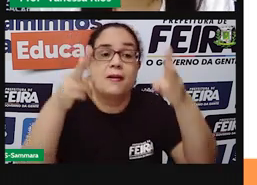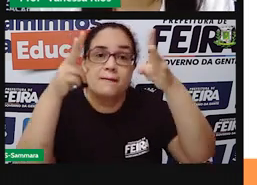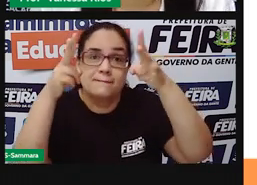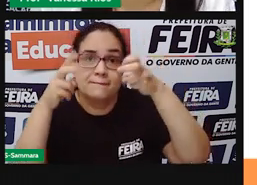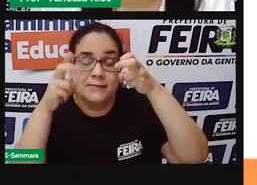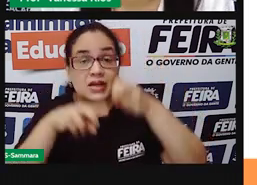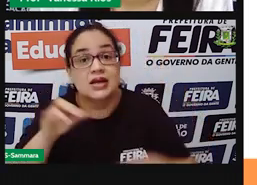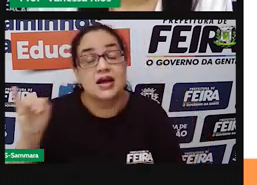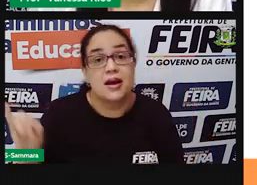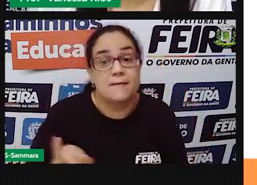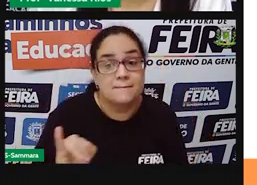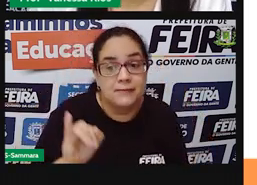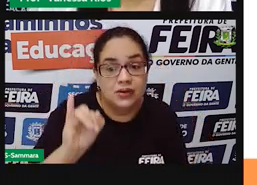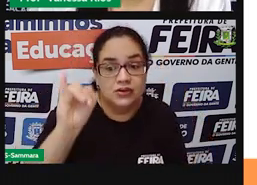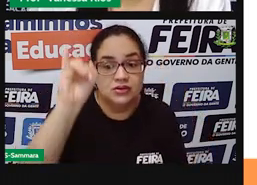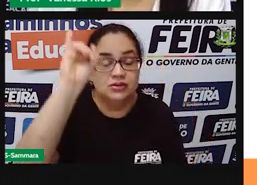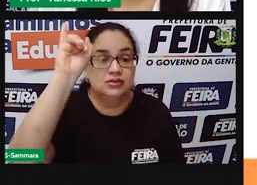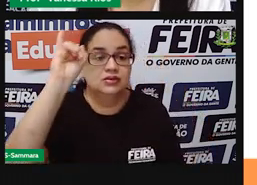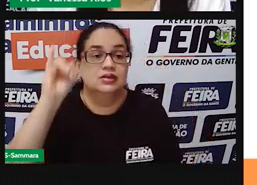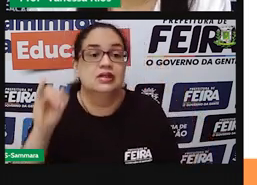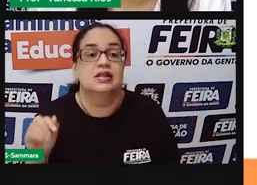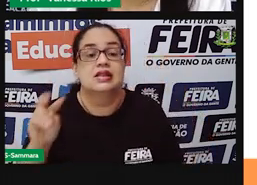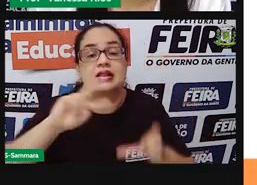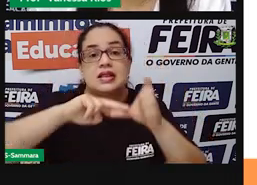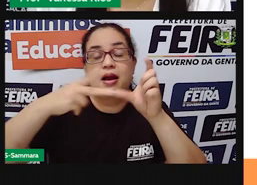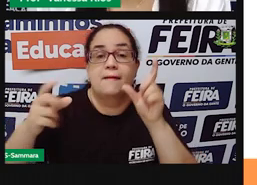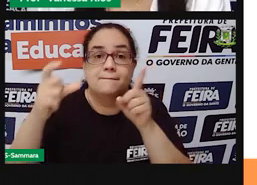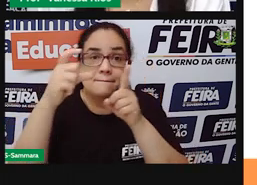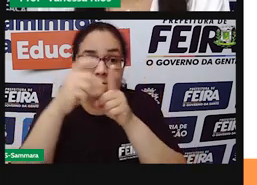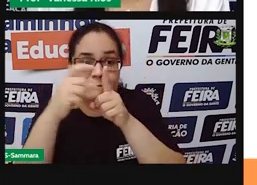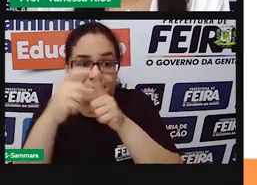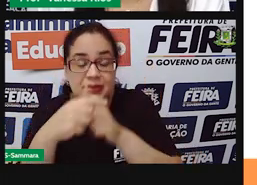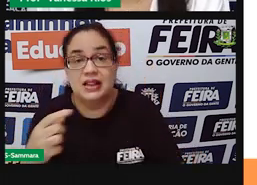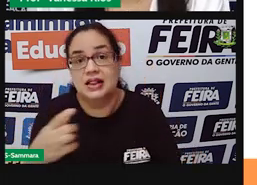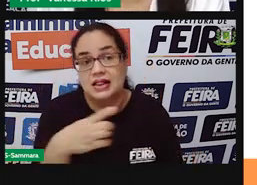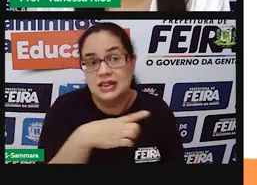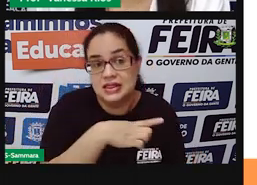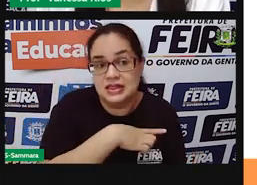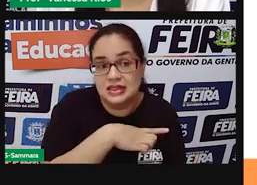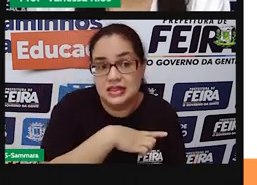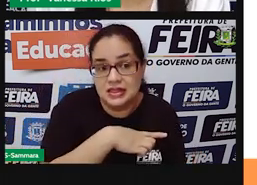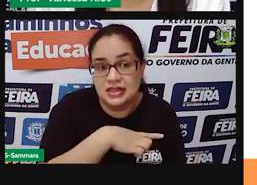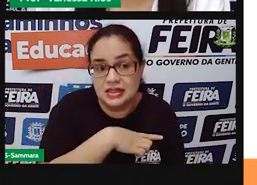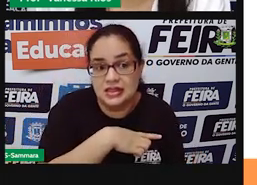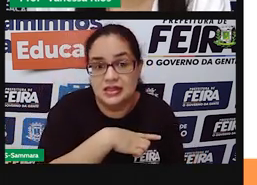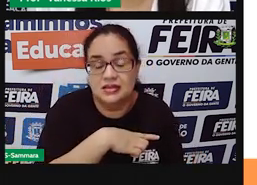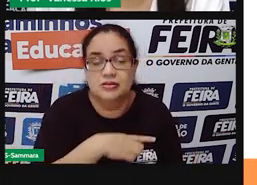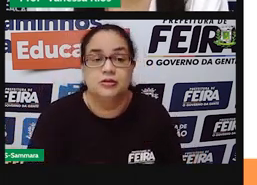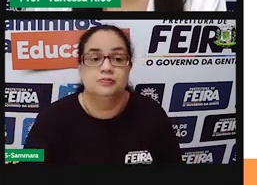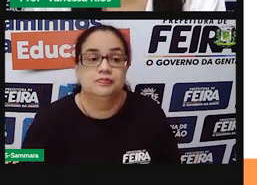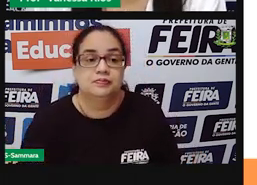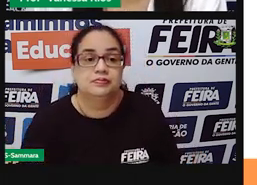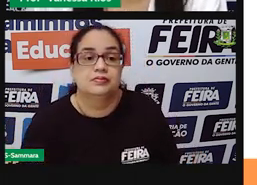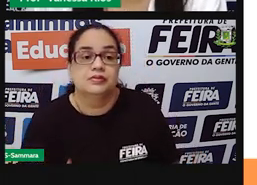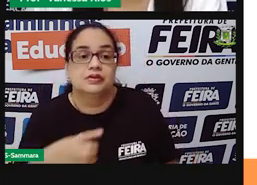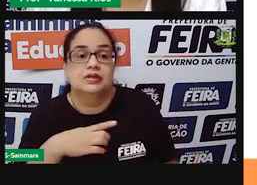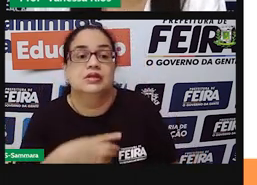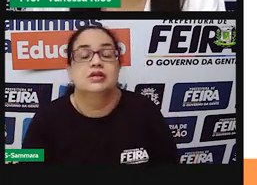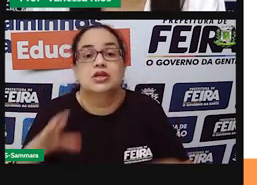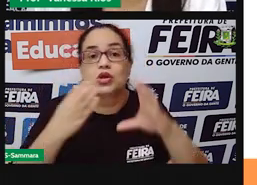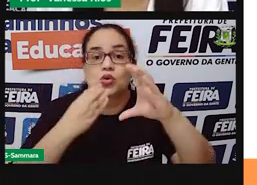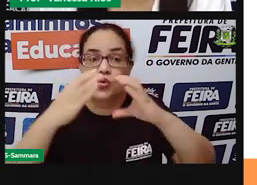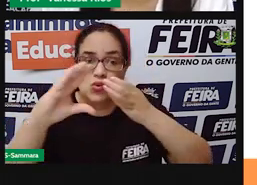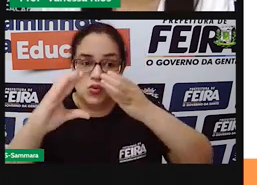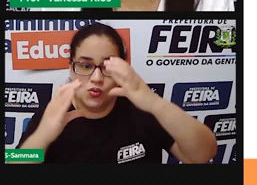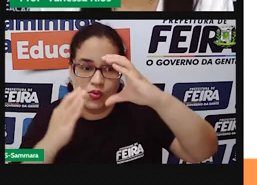importância, não é? Dessa classe de palavras que aparecem aí em várias utilidades, né? Na nossa comunicação,